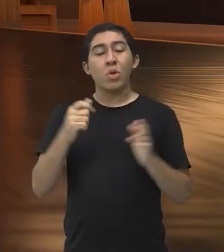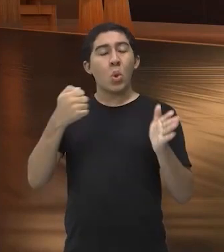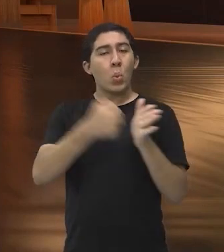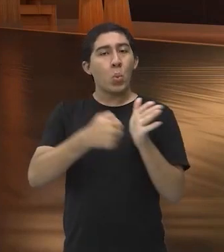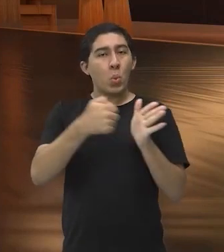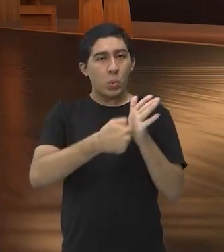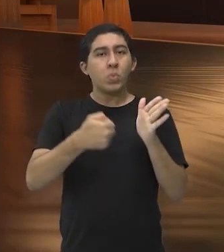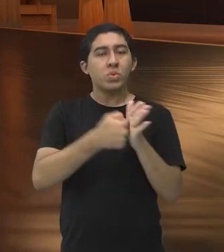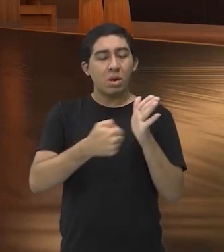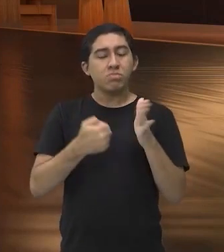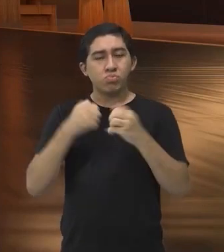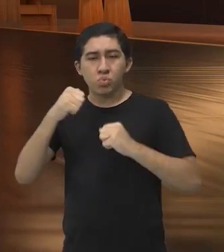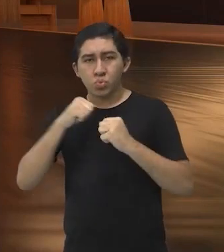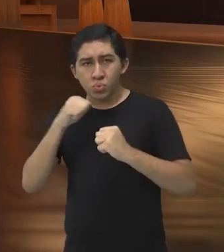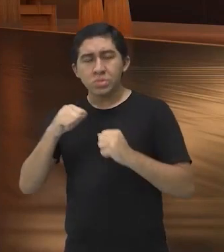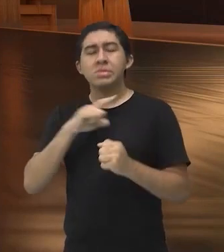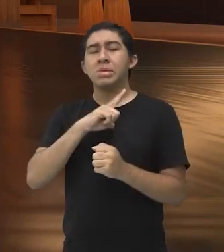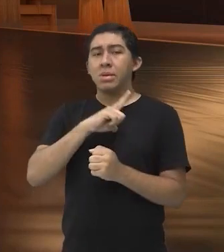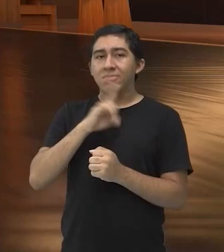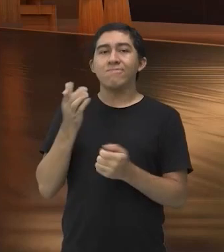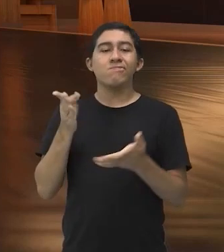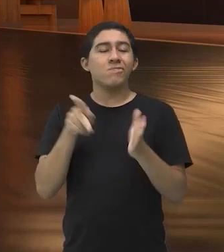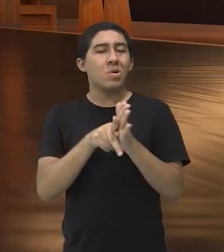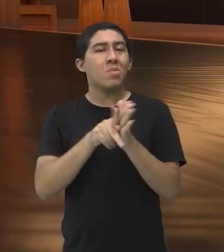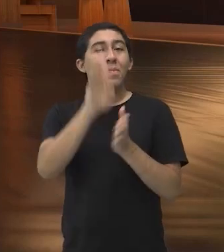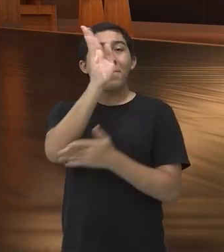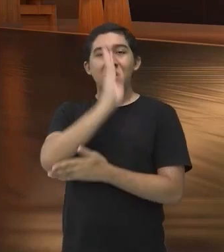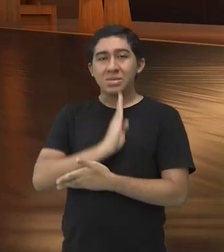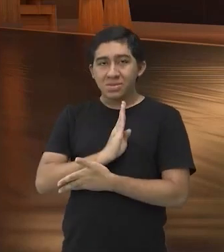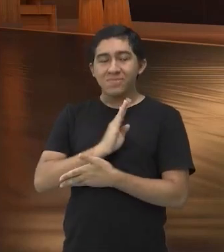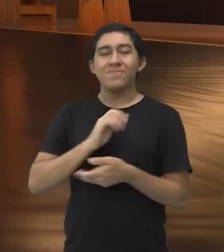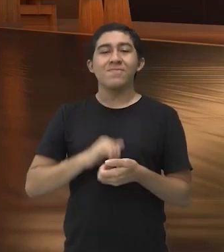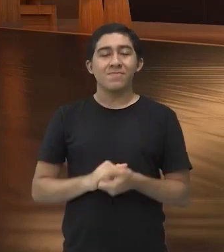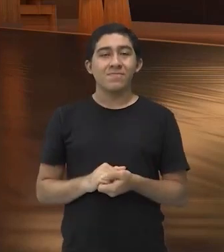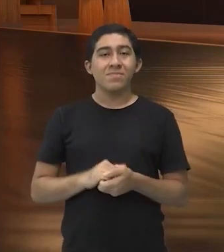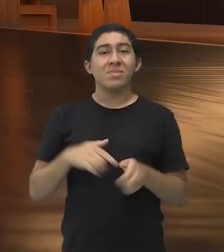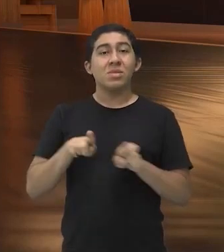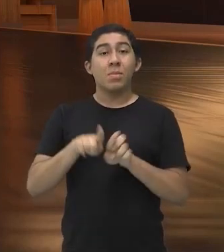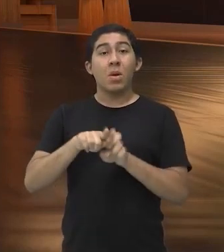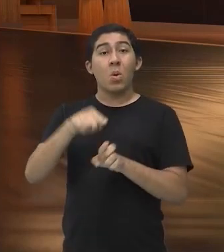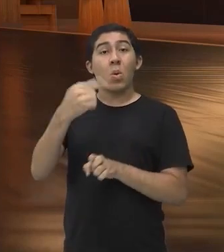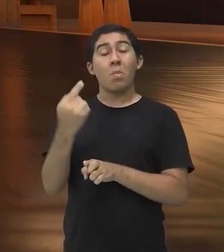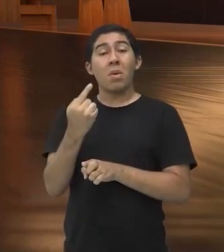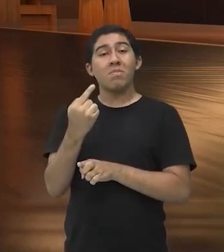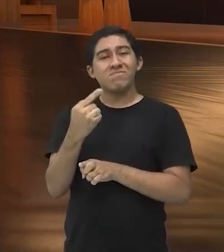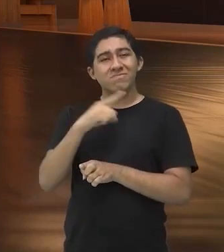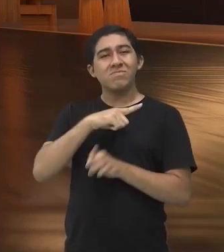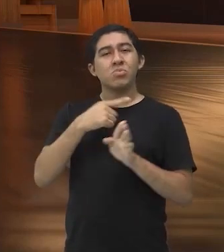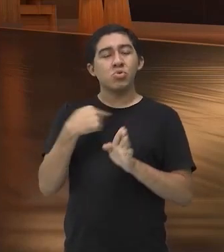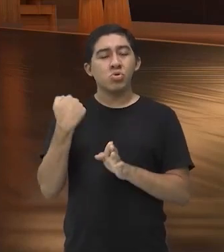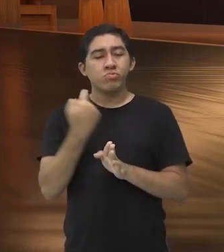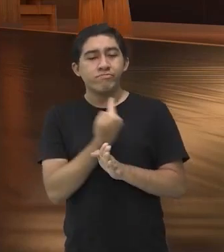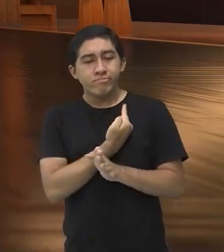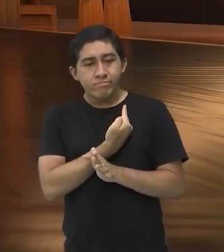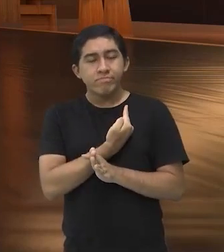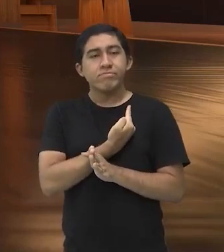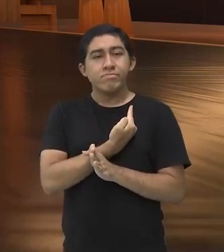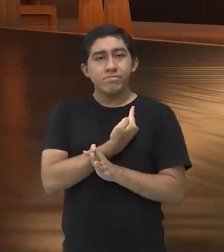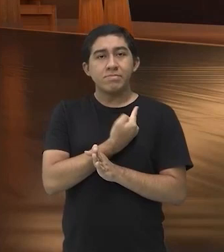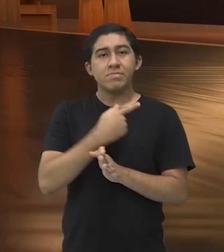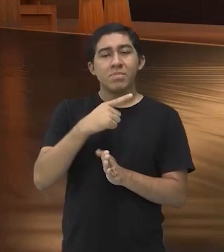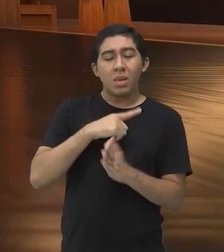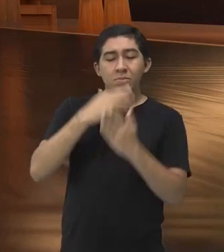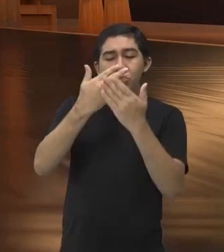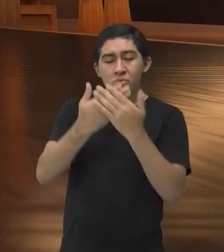pouco sobre lutas regionais, lutas brasileiras, e uma das lutas que nós tratamos é uma luta que é